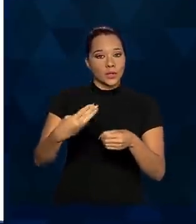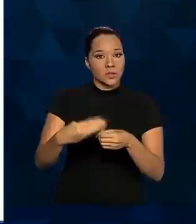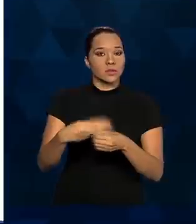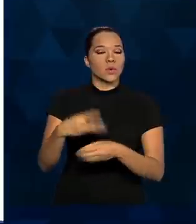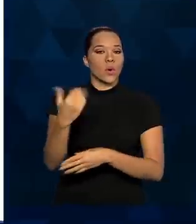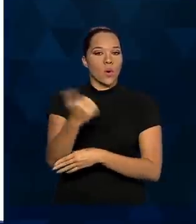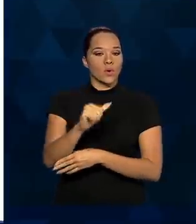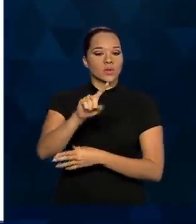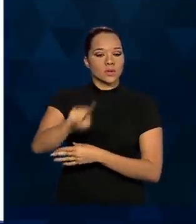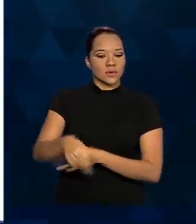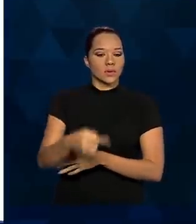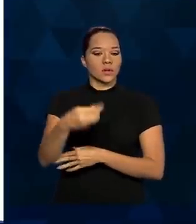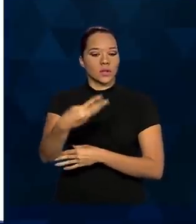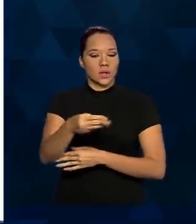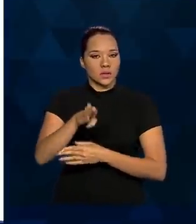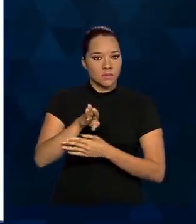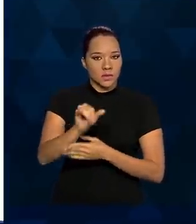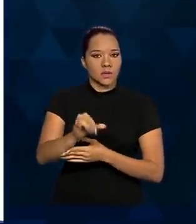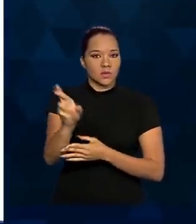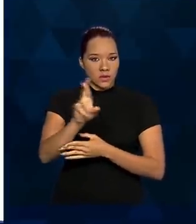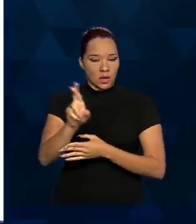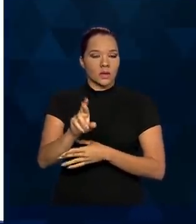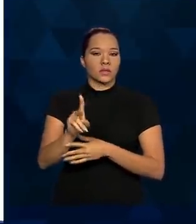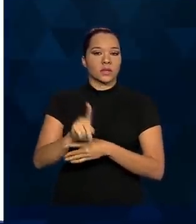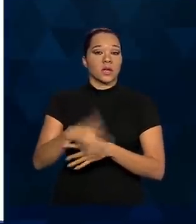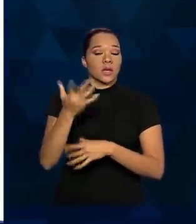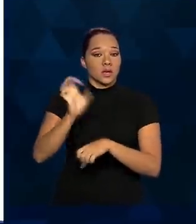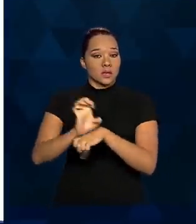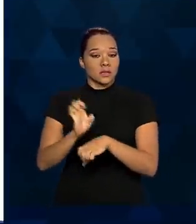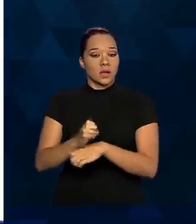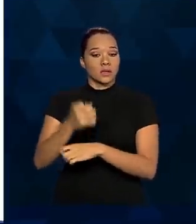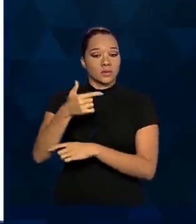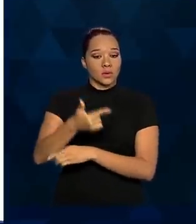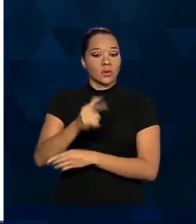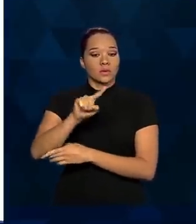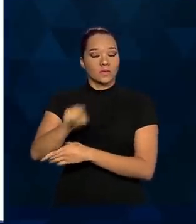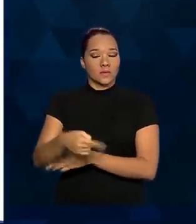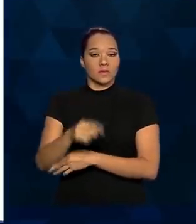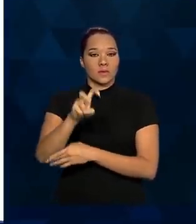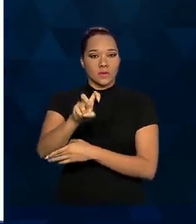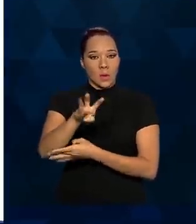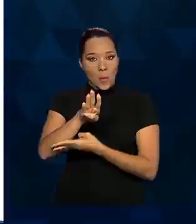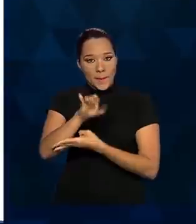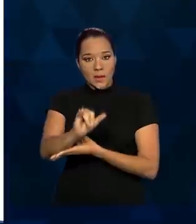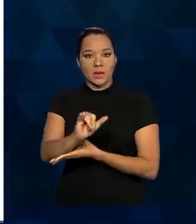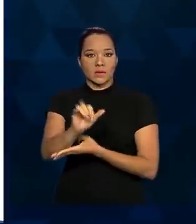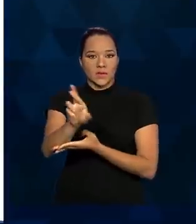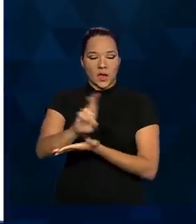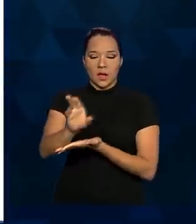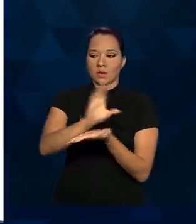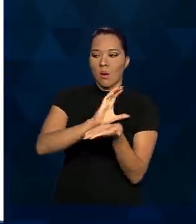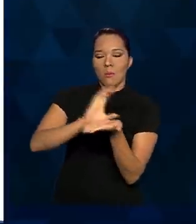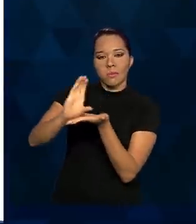e para os estados 2,5 bilhões de reais. Recursos para